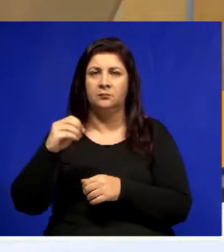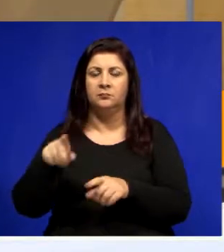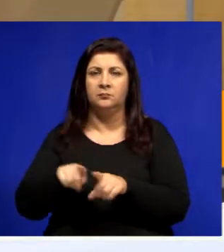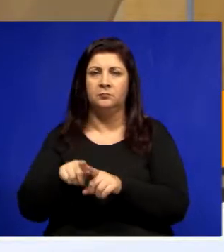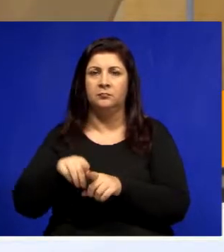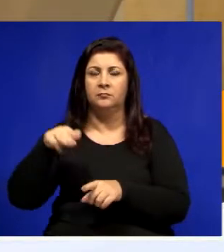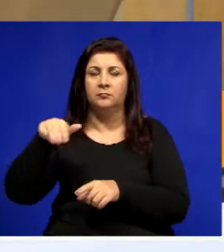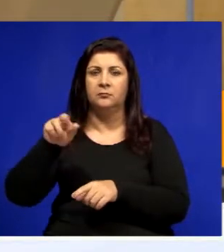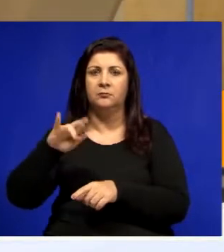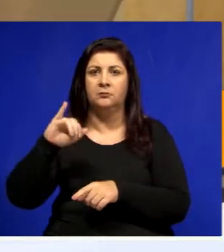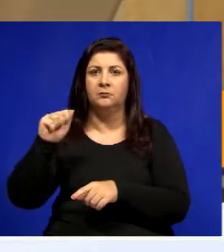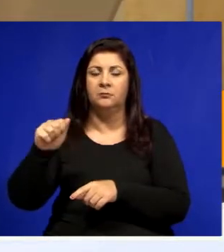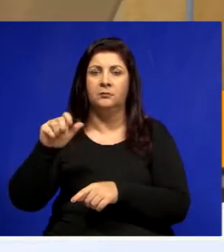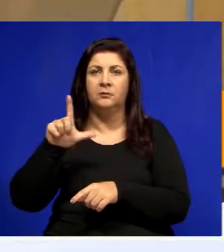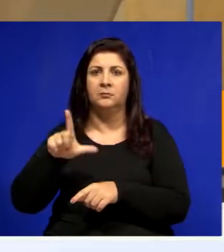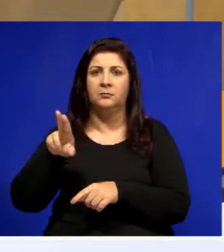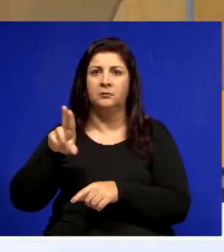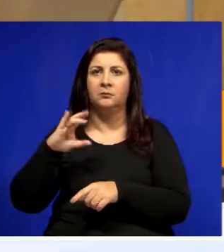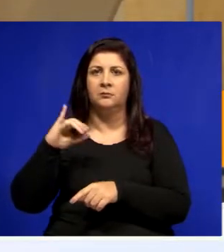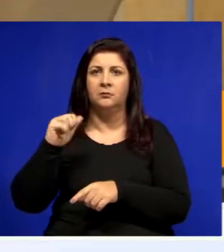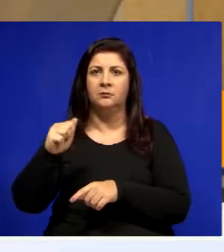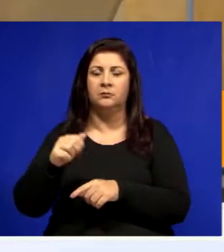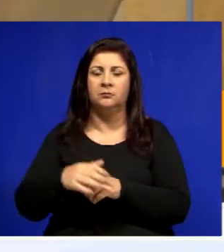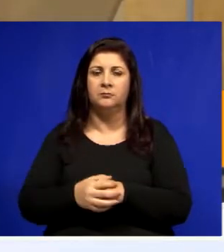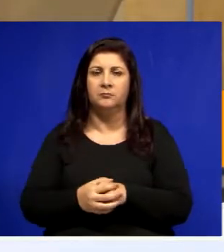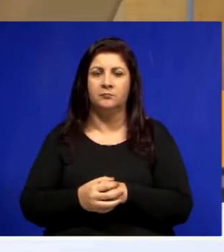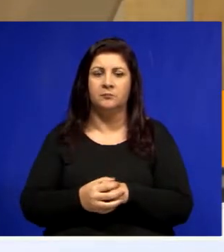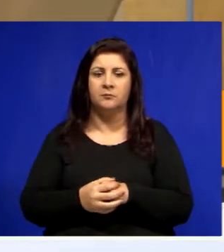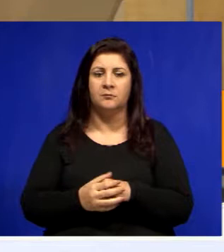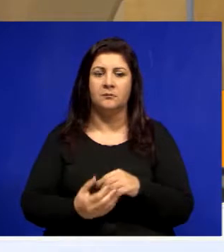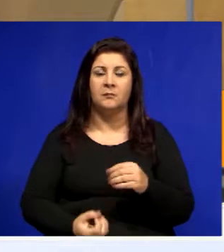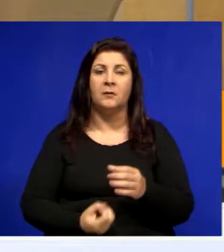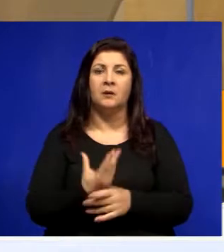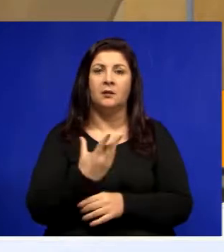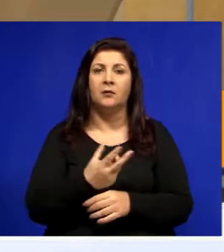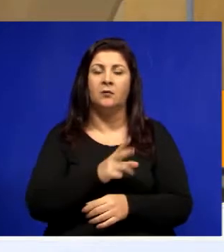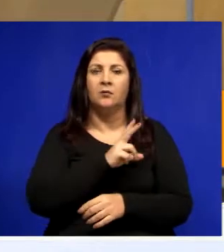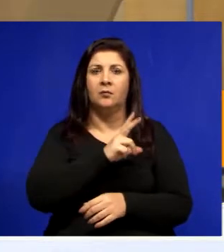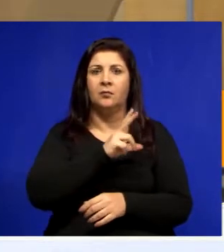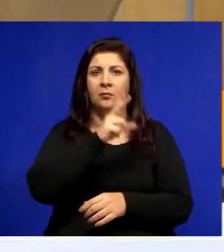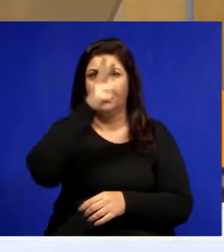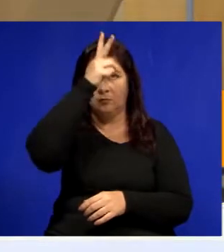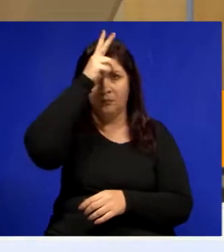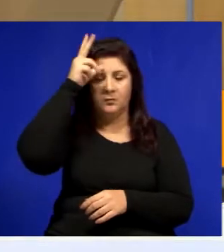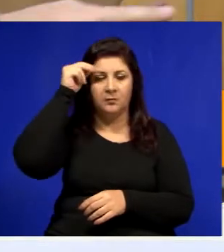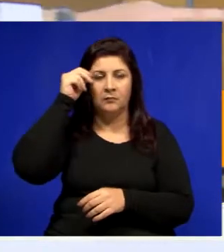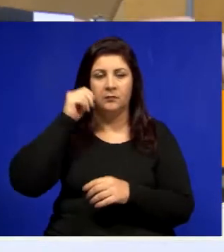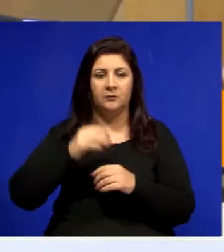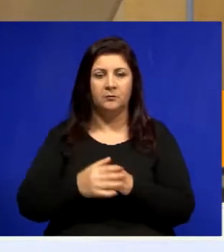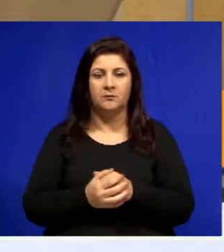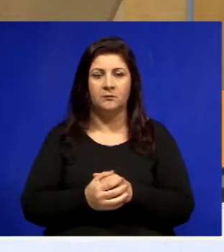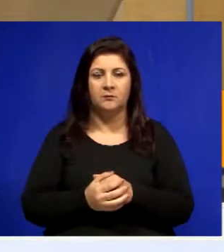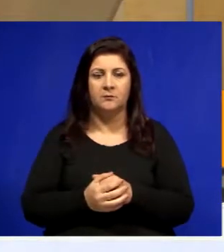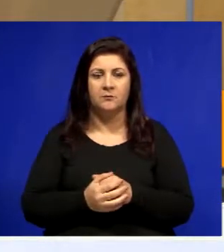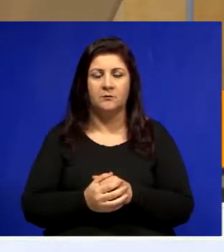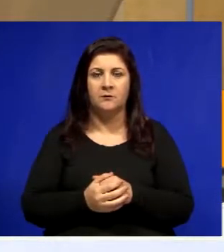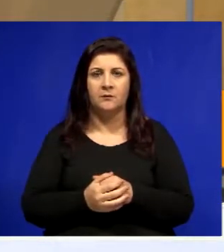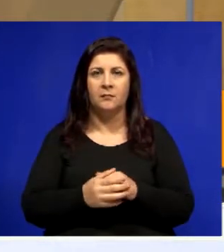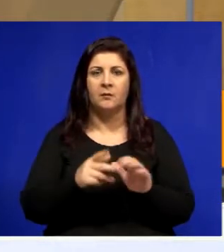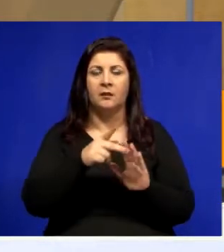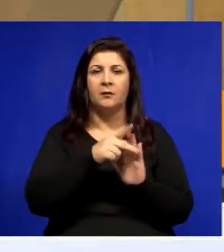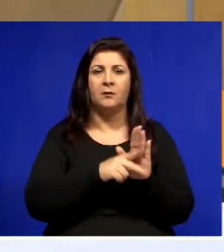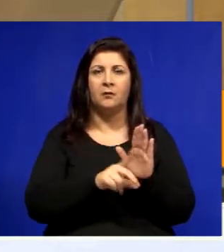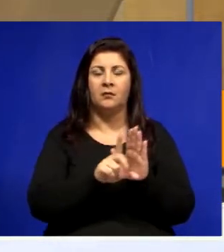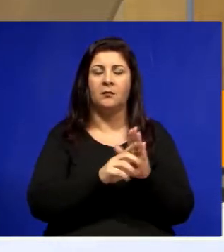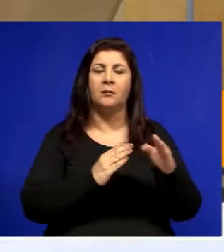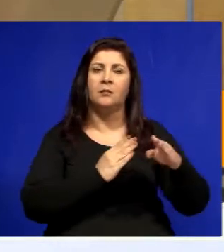Maria Lúcia Rodrigues Teixeira Toledo. O autor prefeito municipal diz aí José de Santana. O projeto ele foi